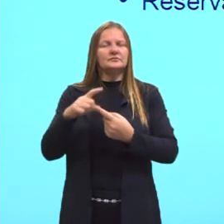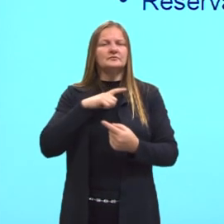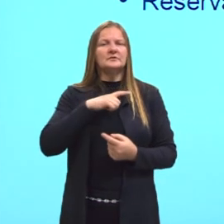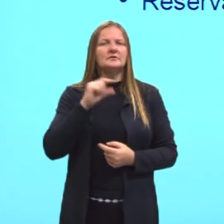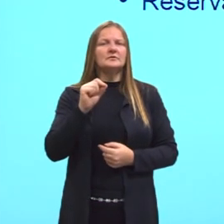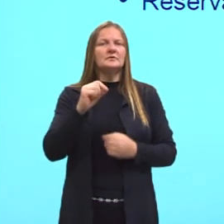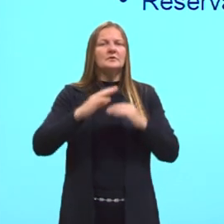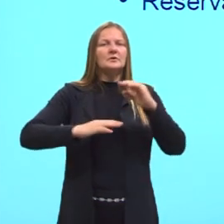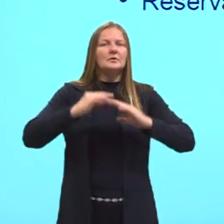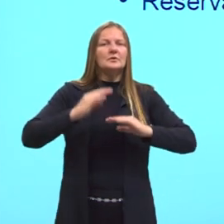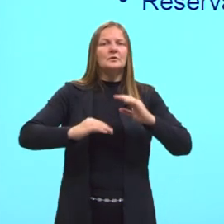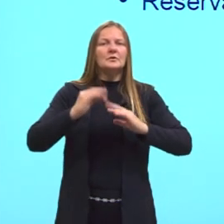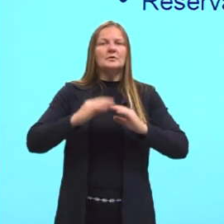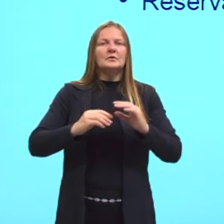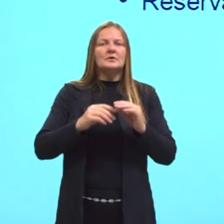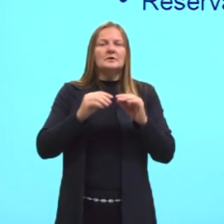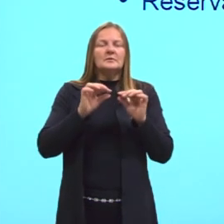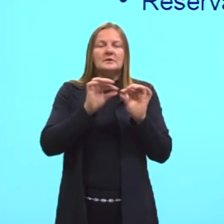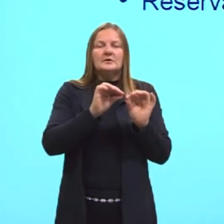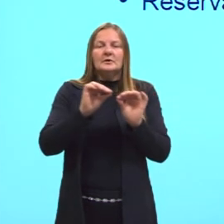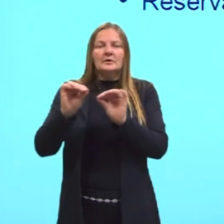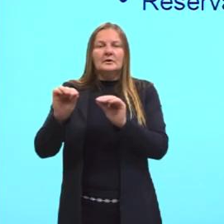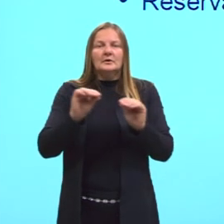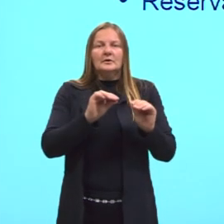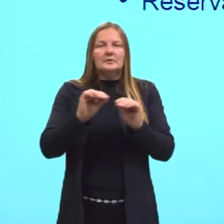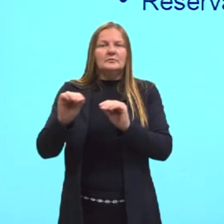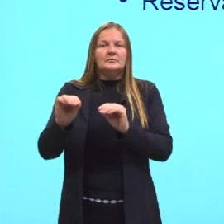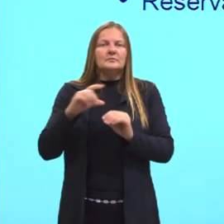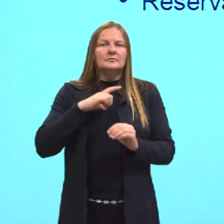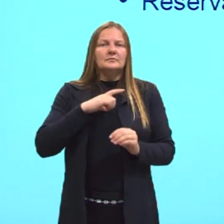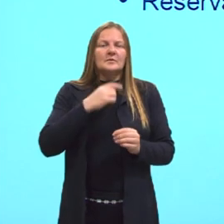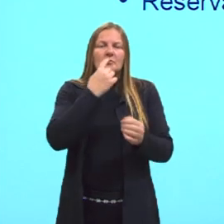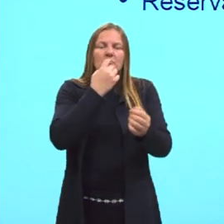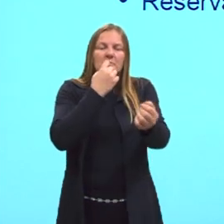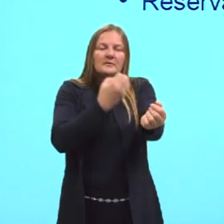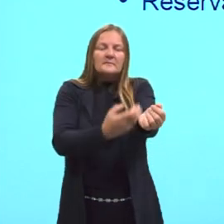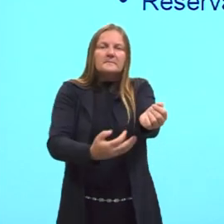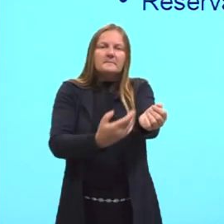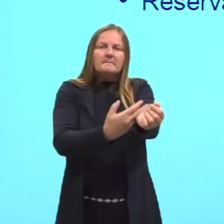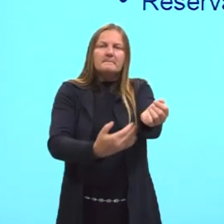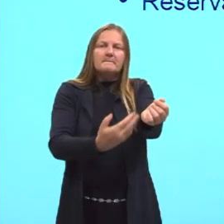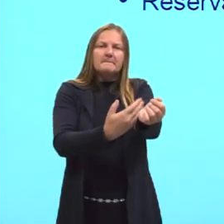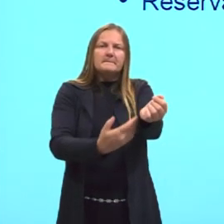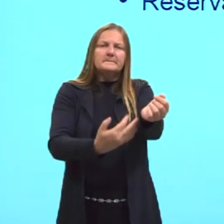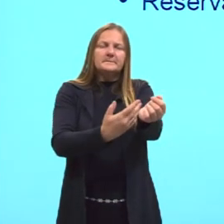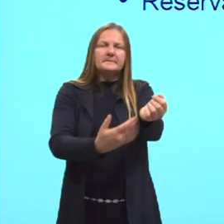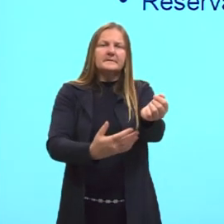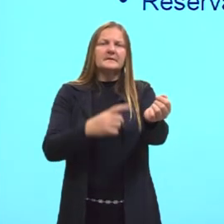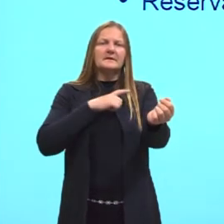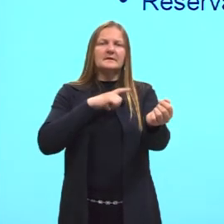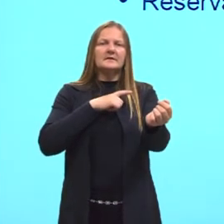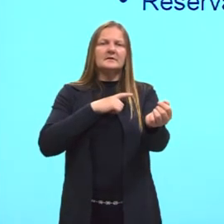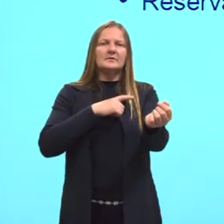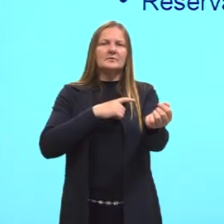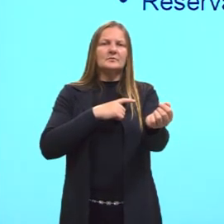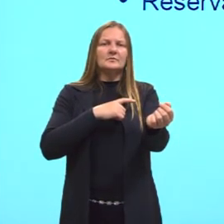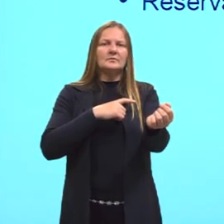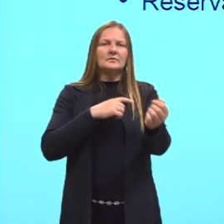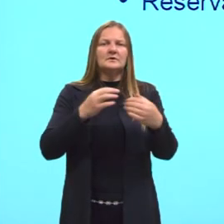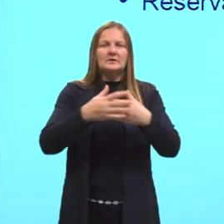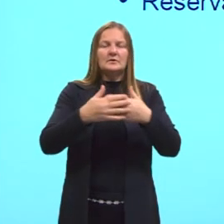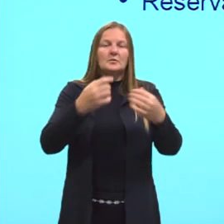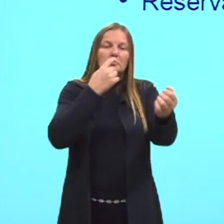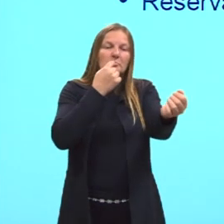vai atuar também no transporte, por exemplo, de sangue, de linfa, através do tecido conjuntivo